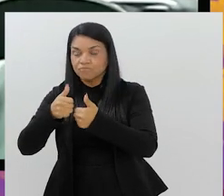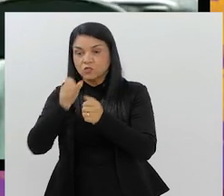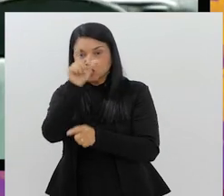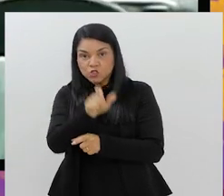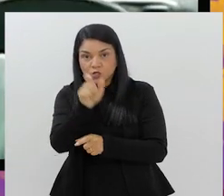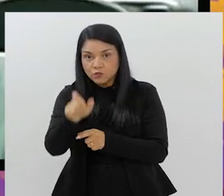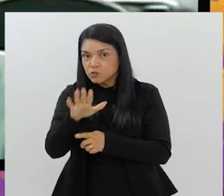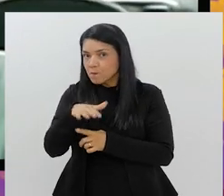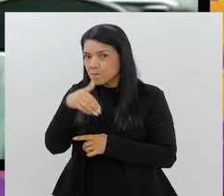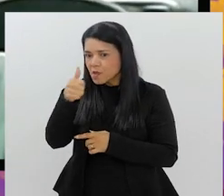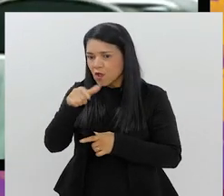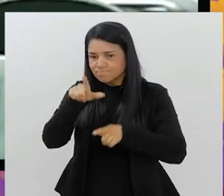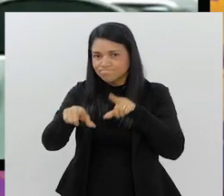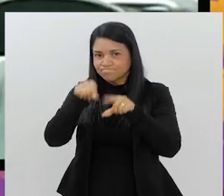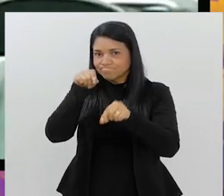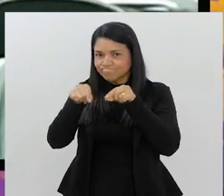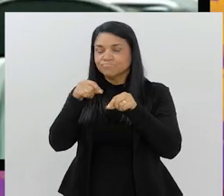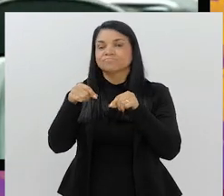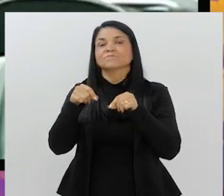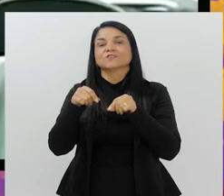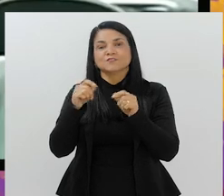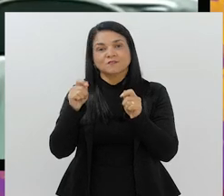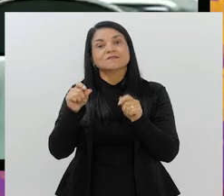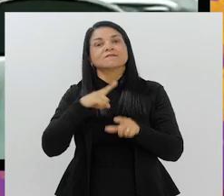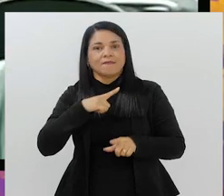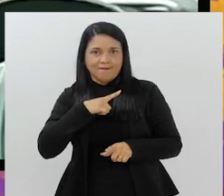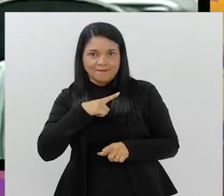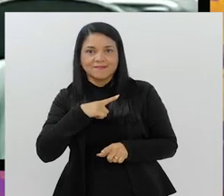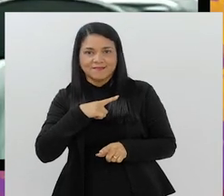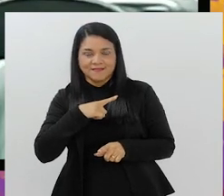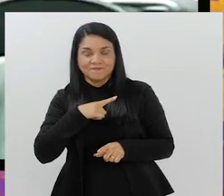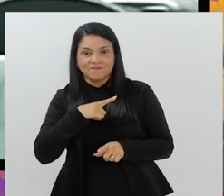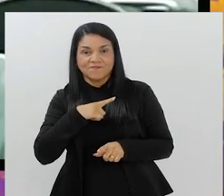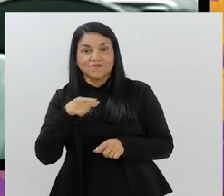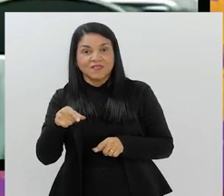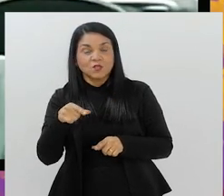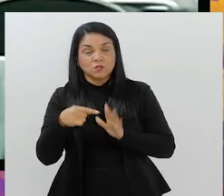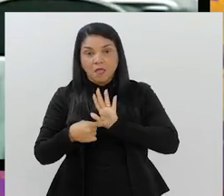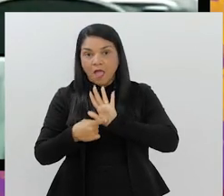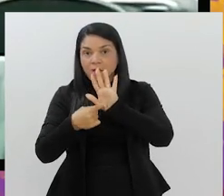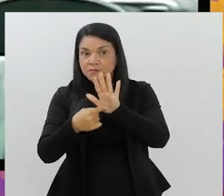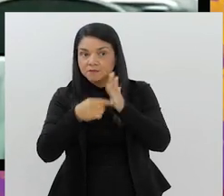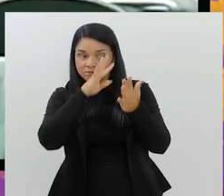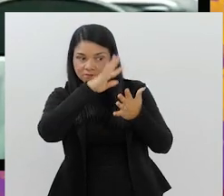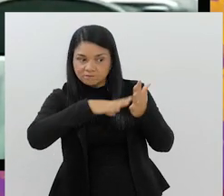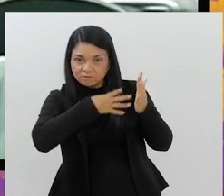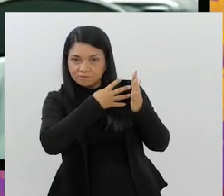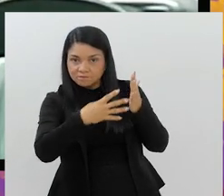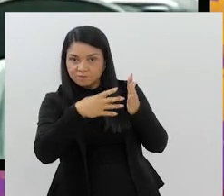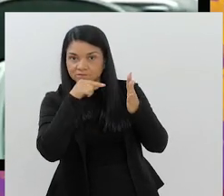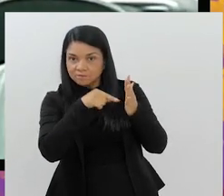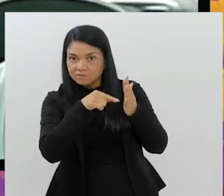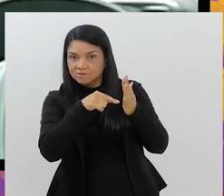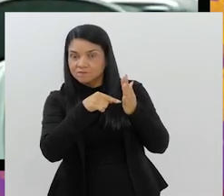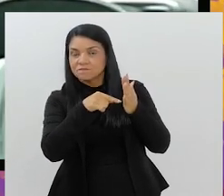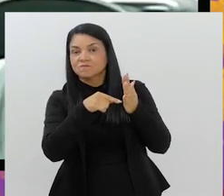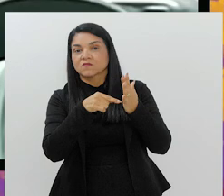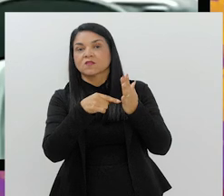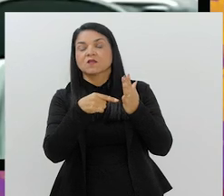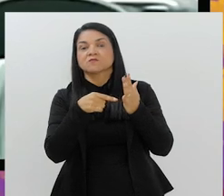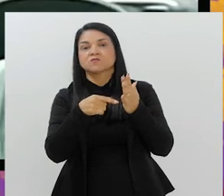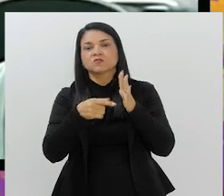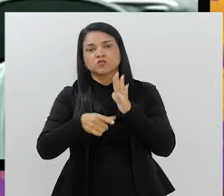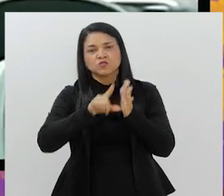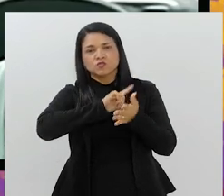qualificados, invariavelmente vai sofrer com convocações. Quando é apresentado o calendário no